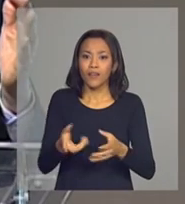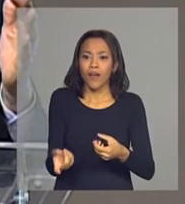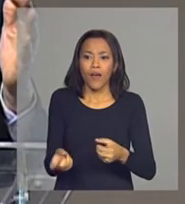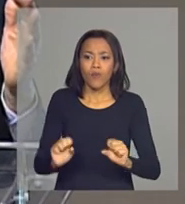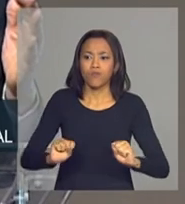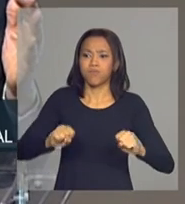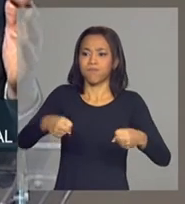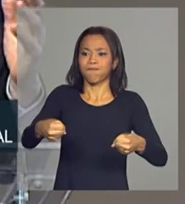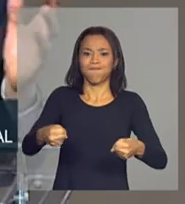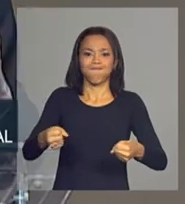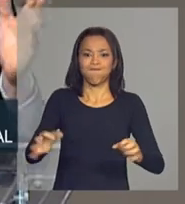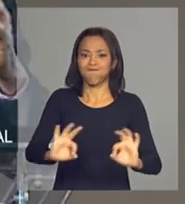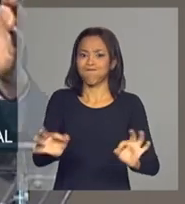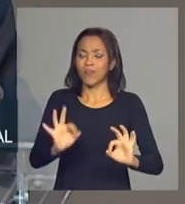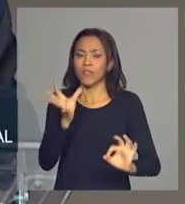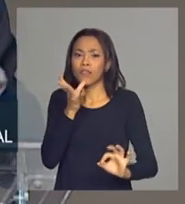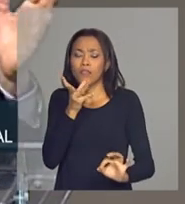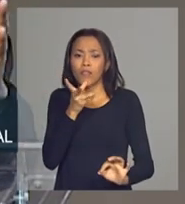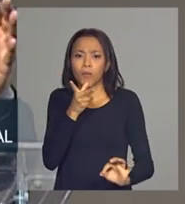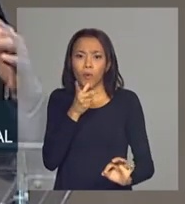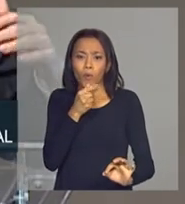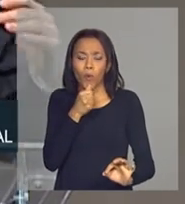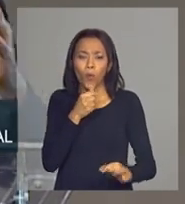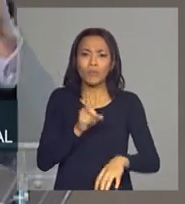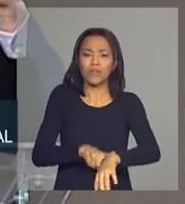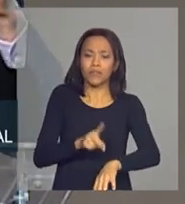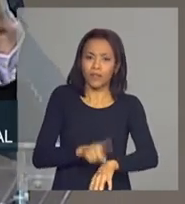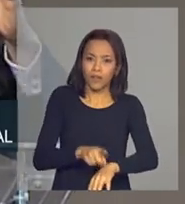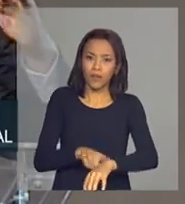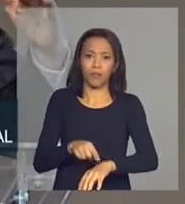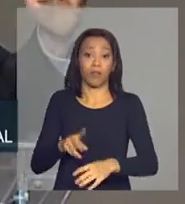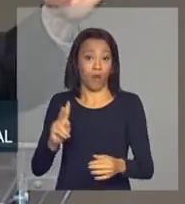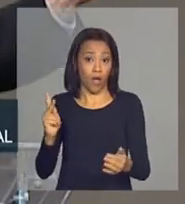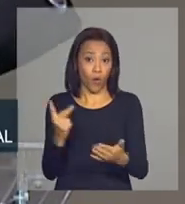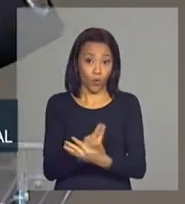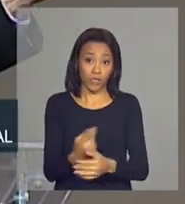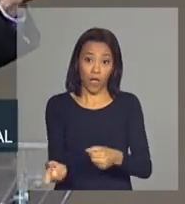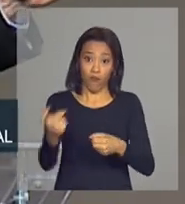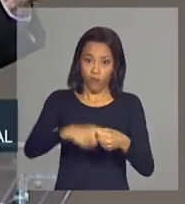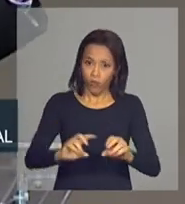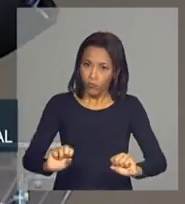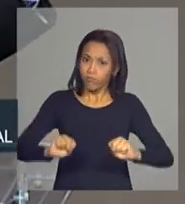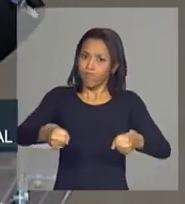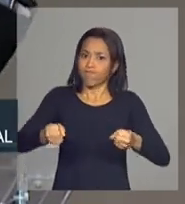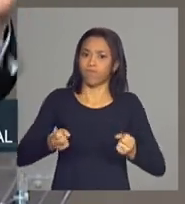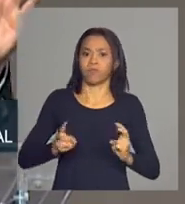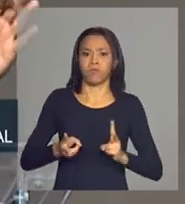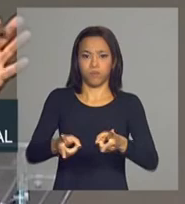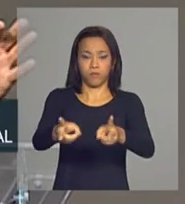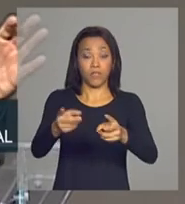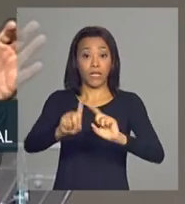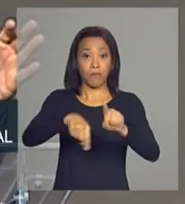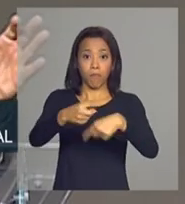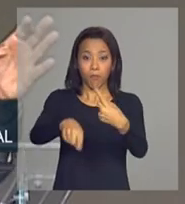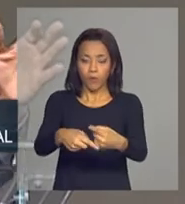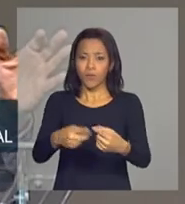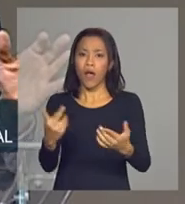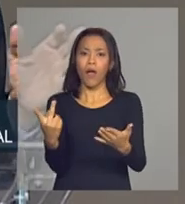demorou algum tempo e logo em seguida houve uma forte recuperação especialmente